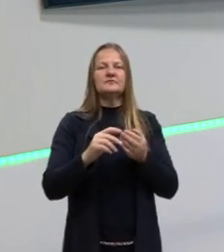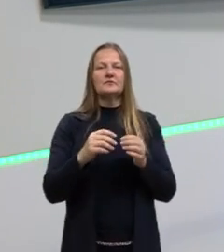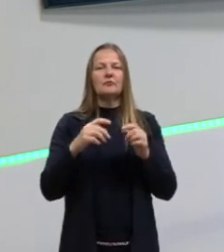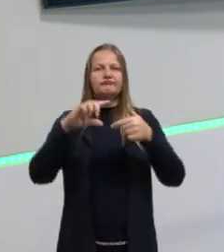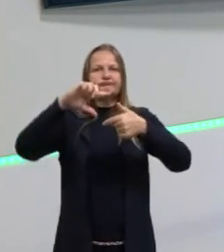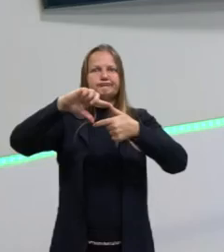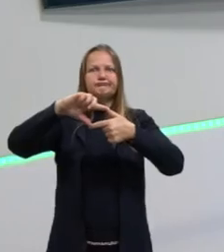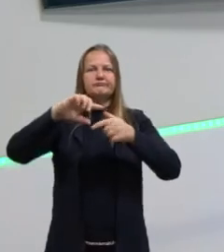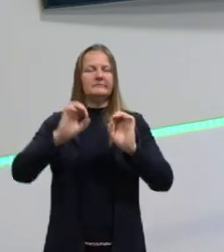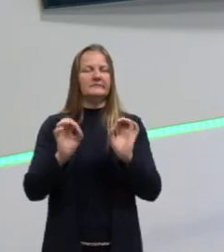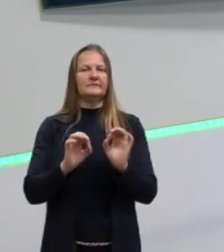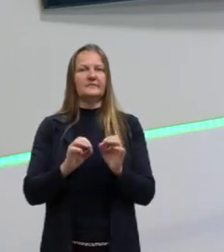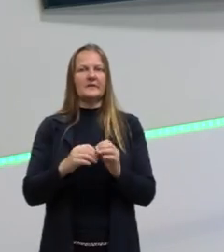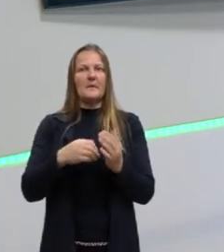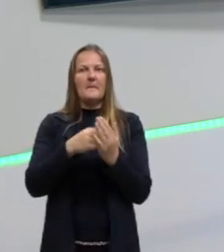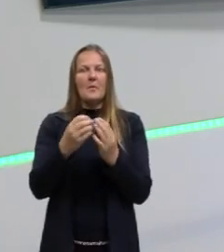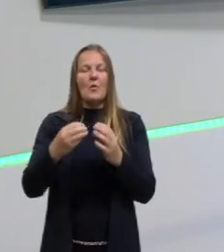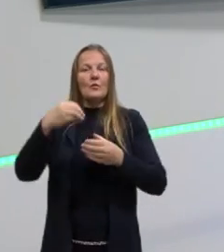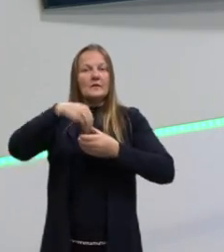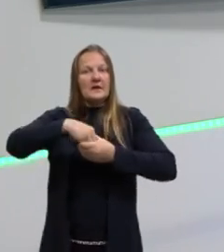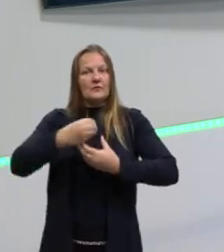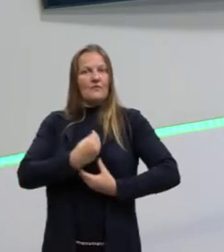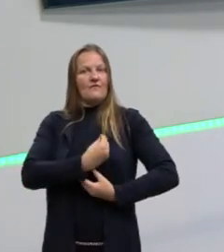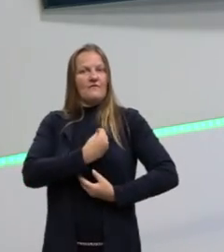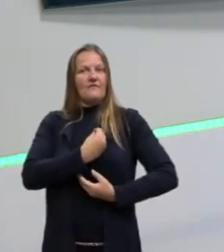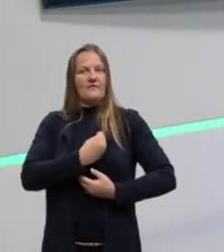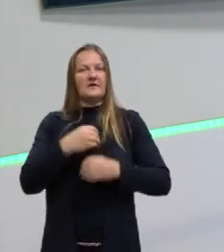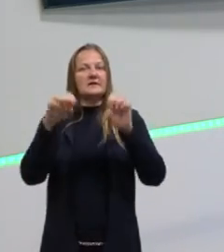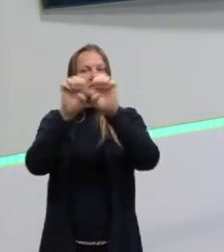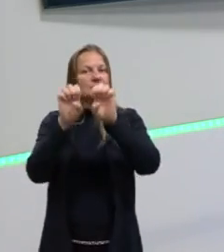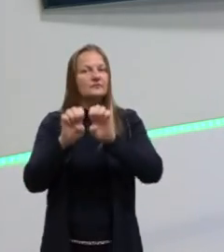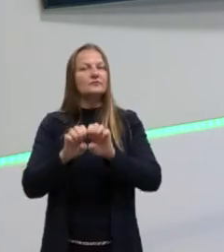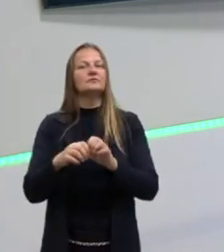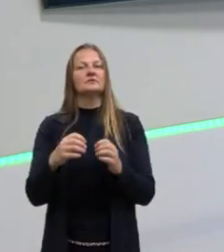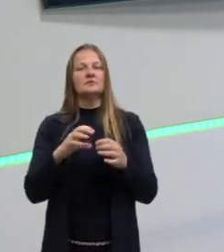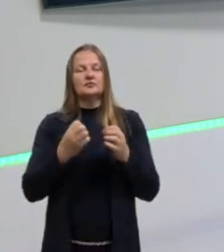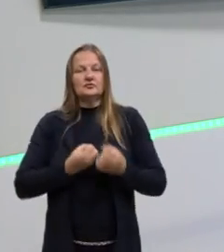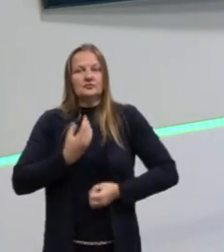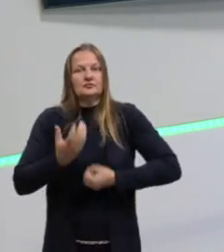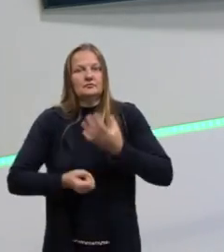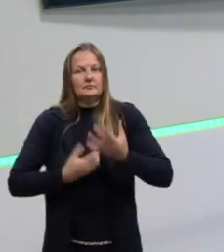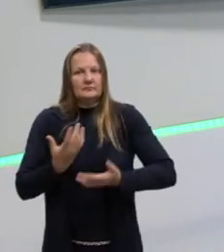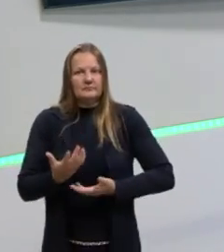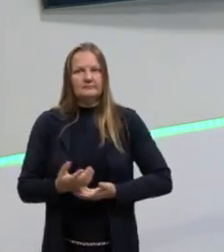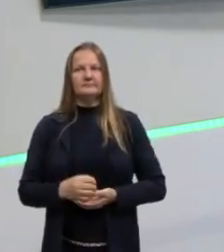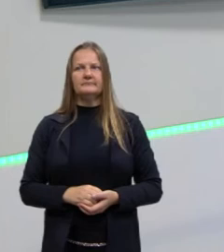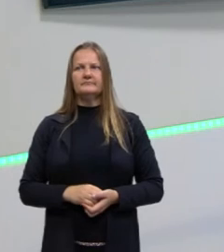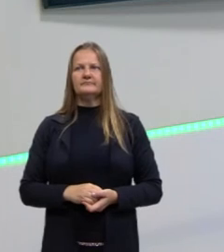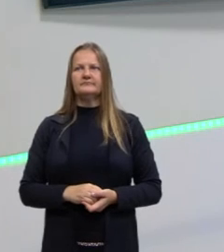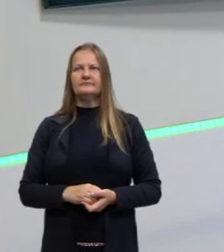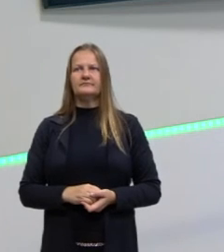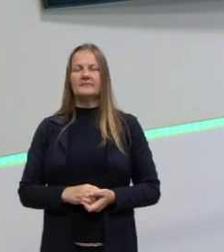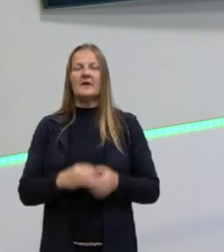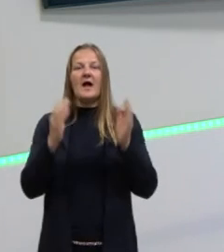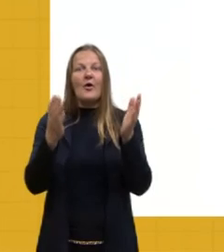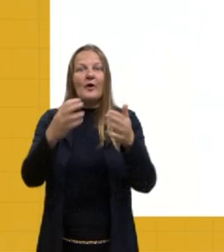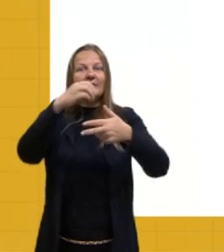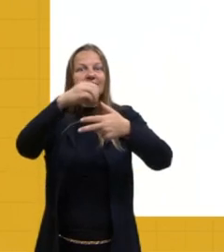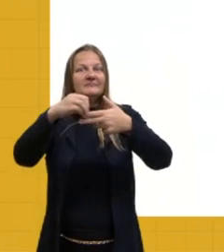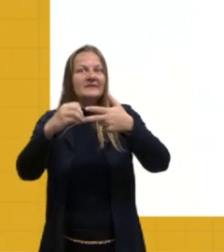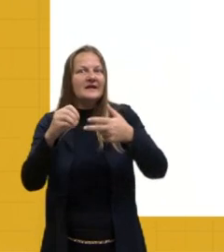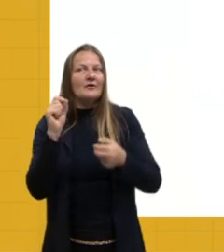engessada, e ela passa a ocupar outras estruturas e outras maneiras de se comunicar. Bora para a nossa questão do Enem?